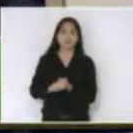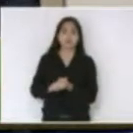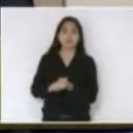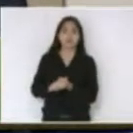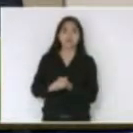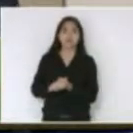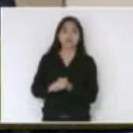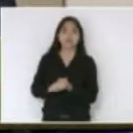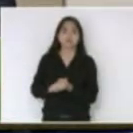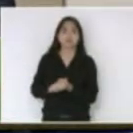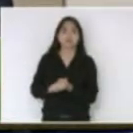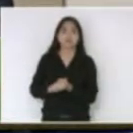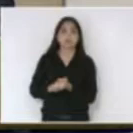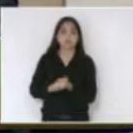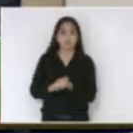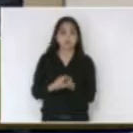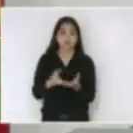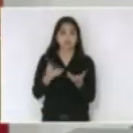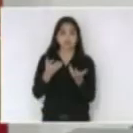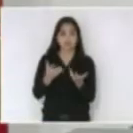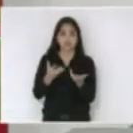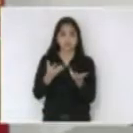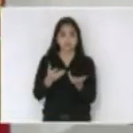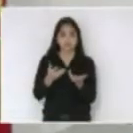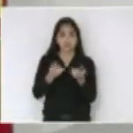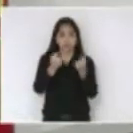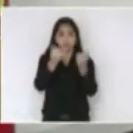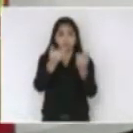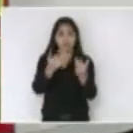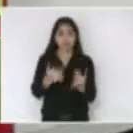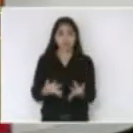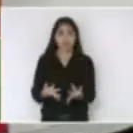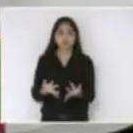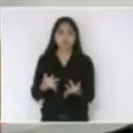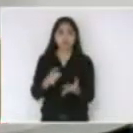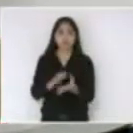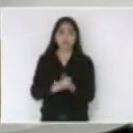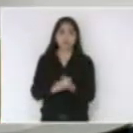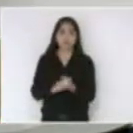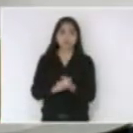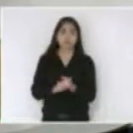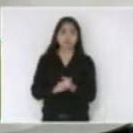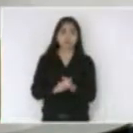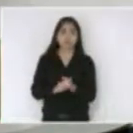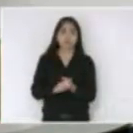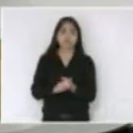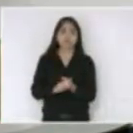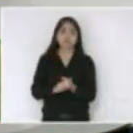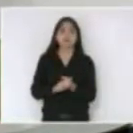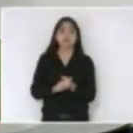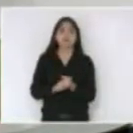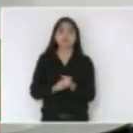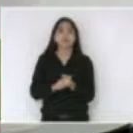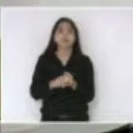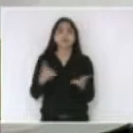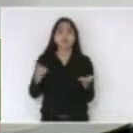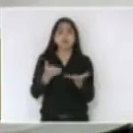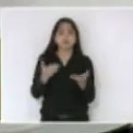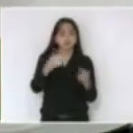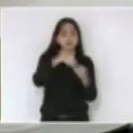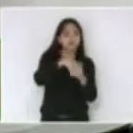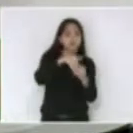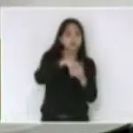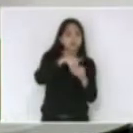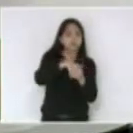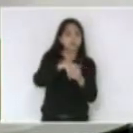eu quero senhores deputados senhores deputados e a todos que nos acompanham na verdade nós não estamos votando